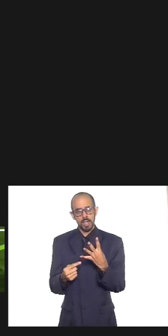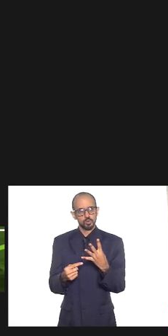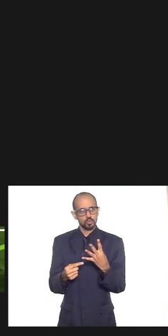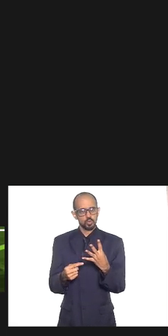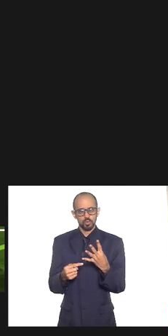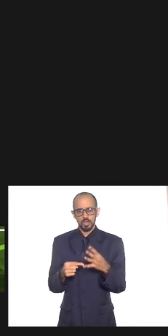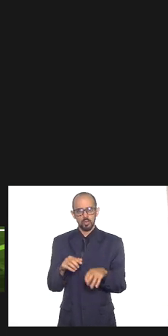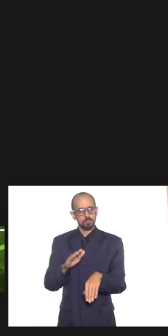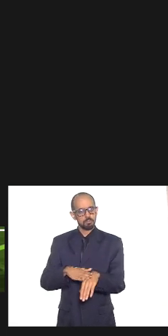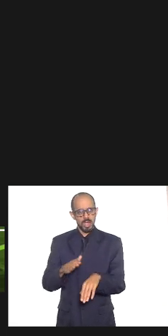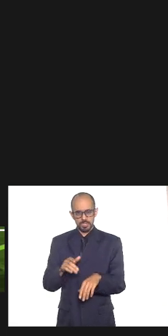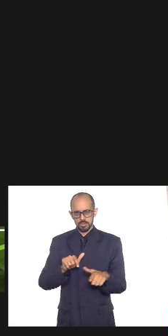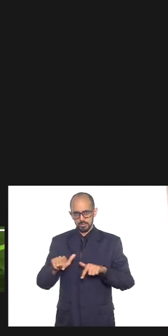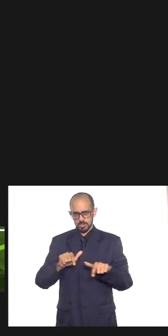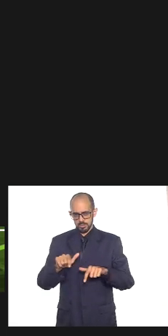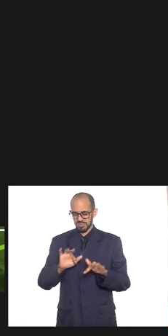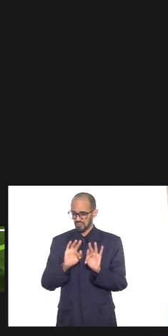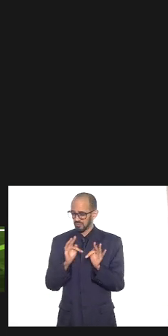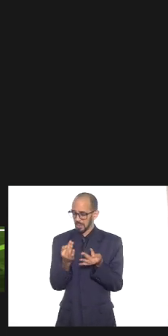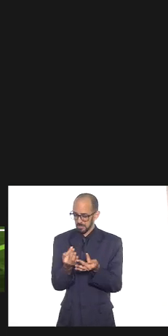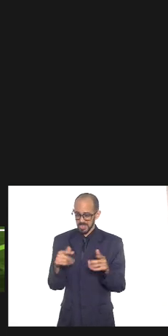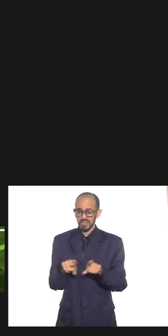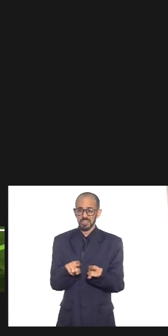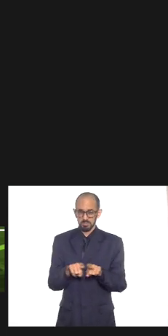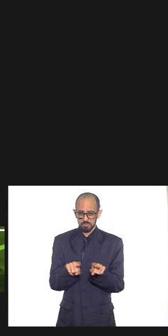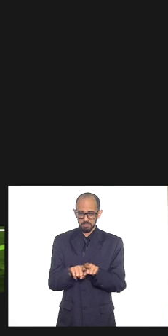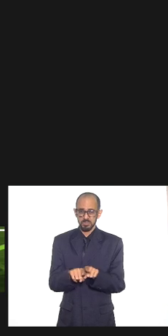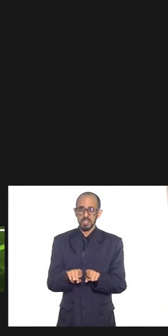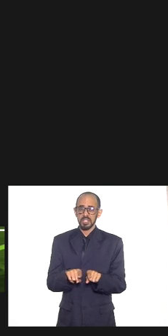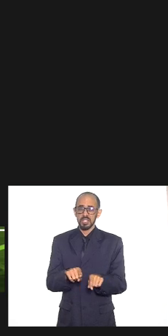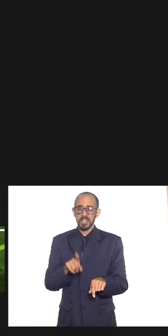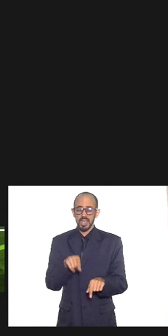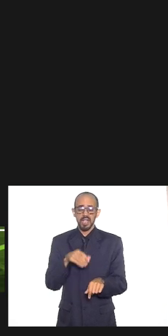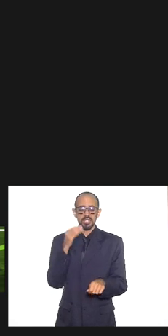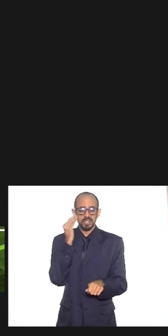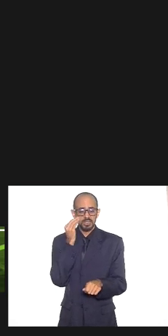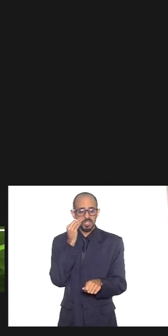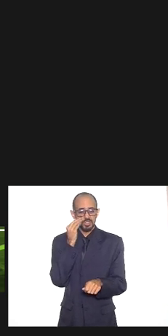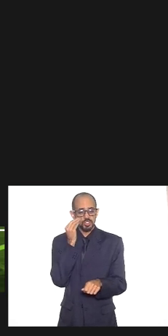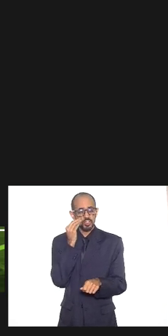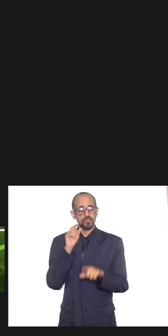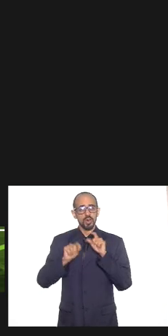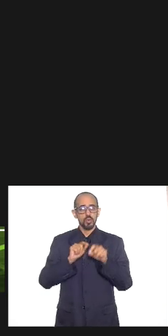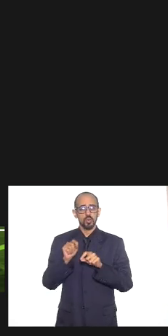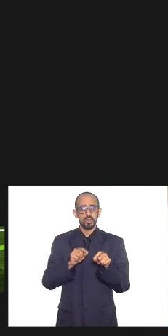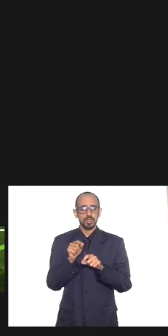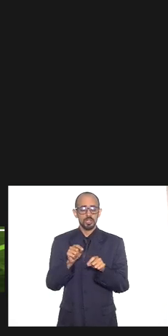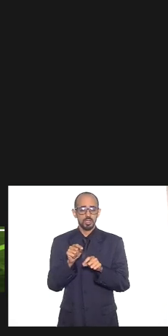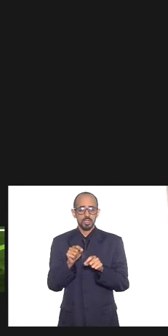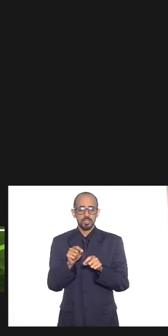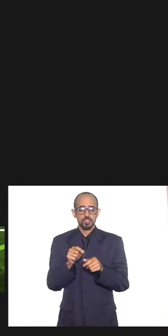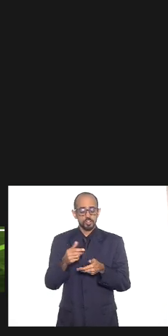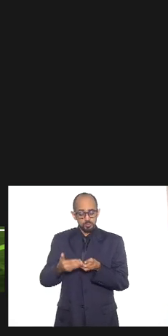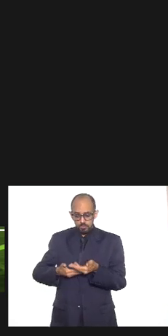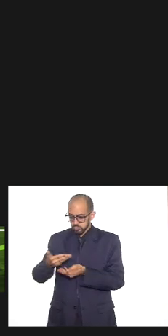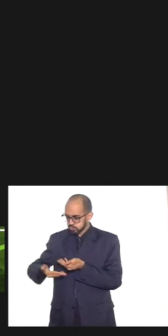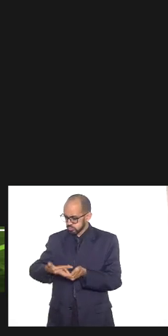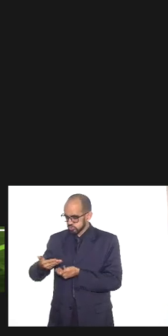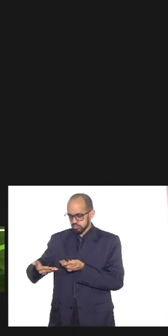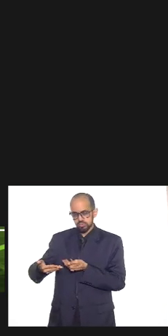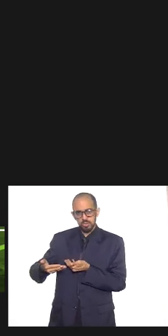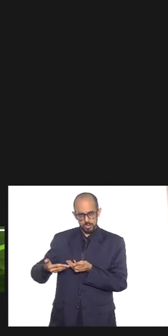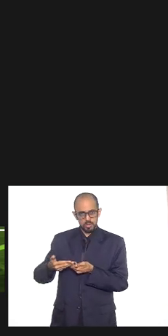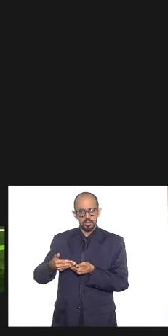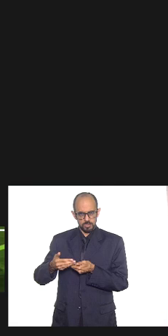de família tendo um enfoque também na questão de tentar composições tentar fazer a harmonia retornar essa